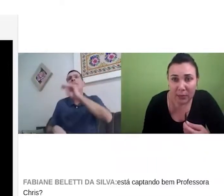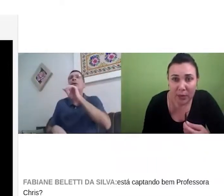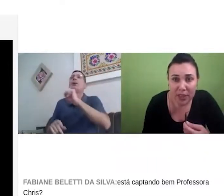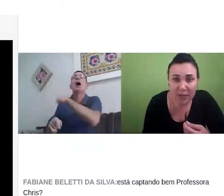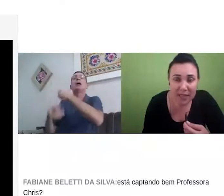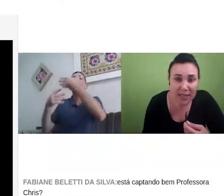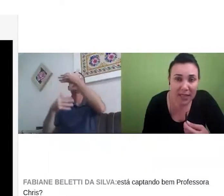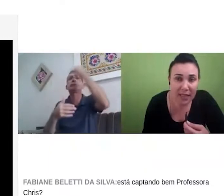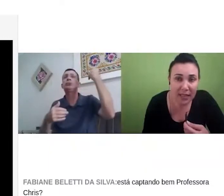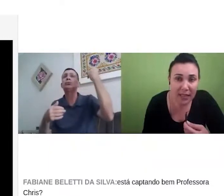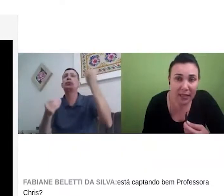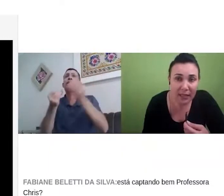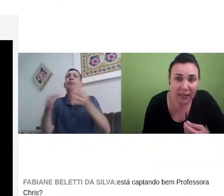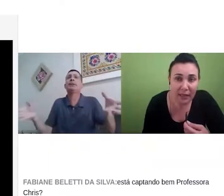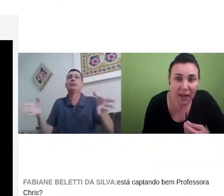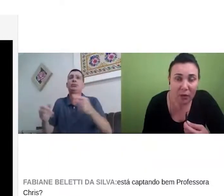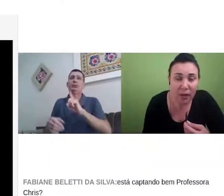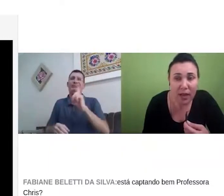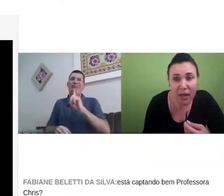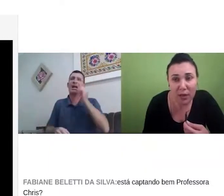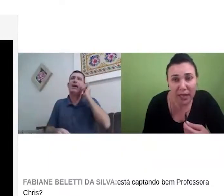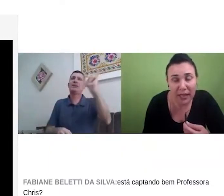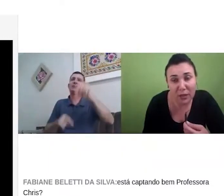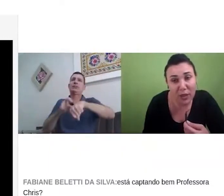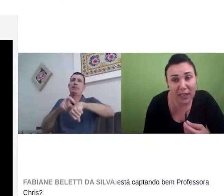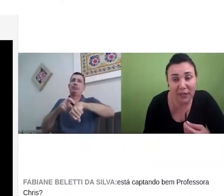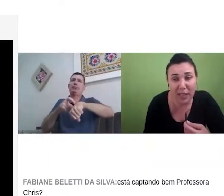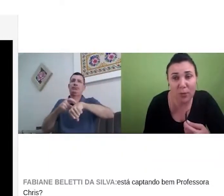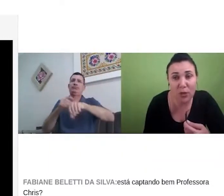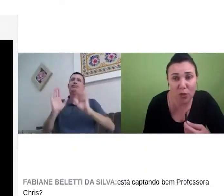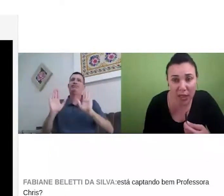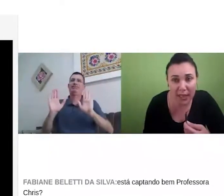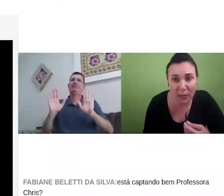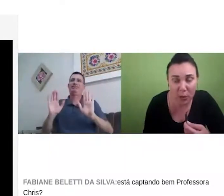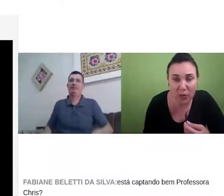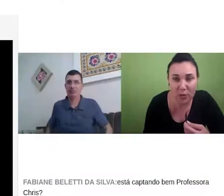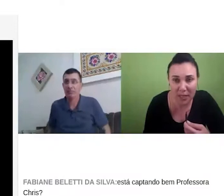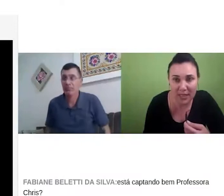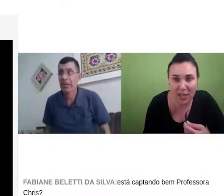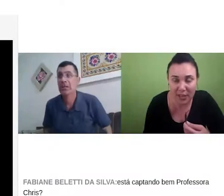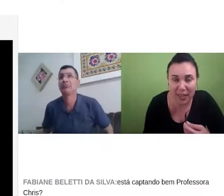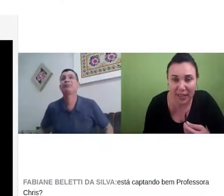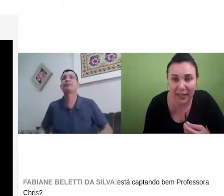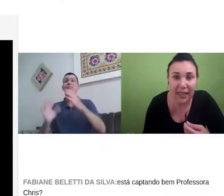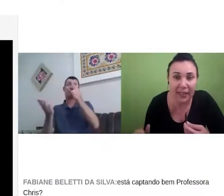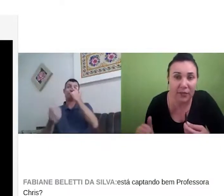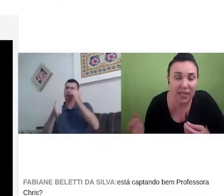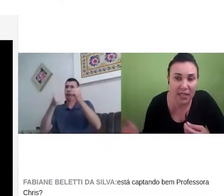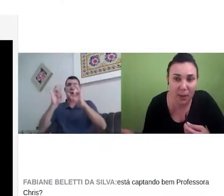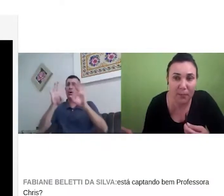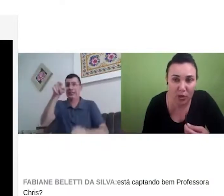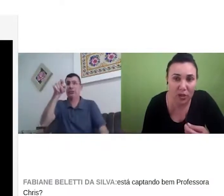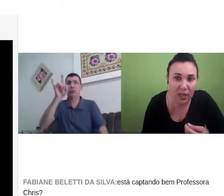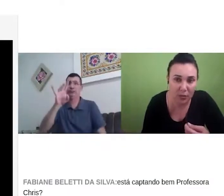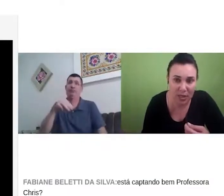E, muitas vezes, a colega... Eu não queria, na verdade, prejudicar aquele momento de aprendizagem dela. Ela ter que